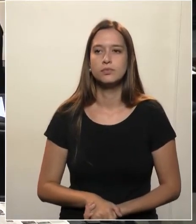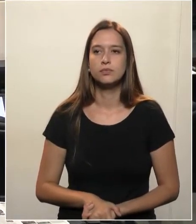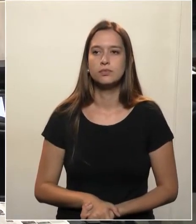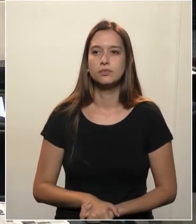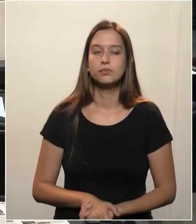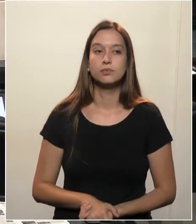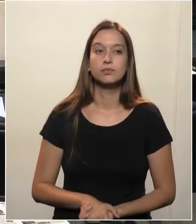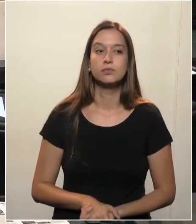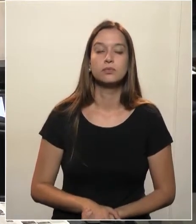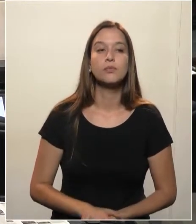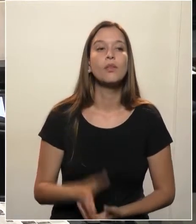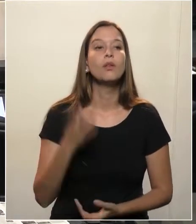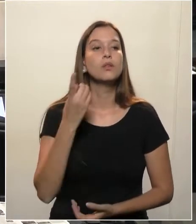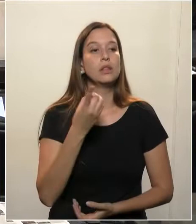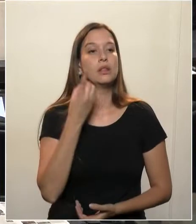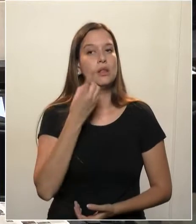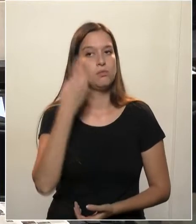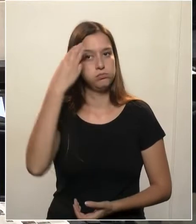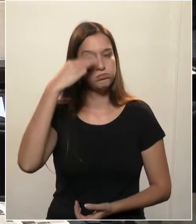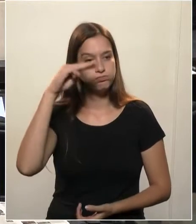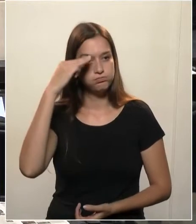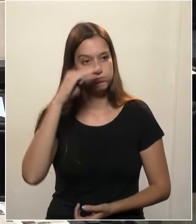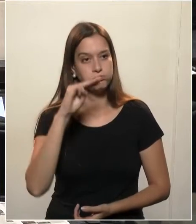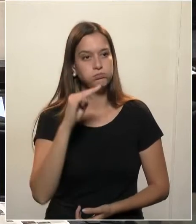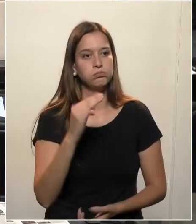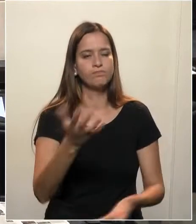Deputado Tercílio, eu queria lhe parabenizar.